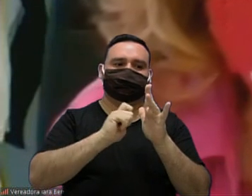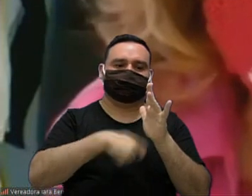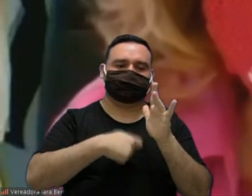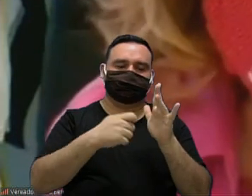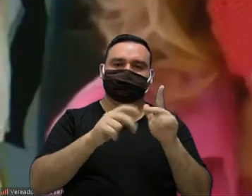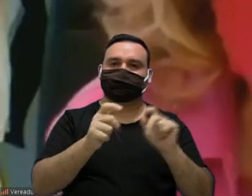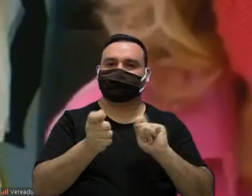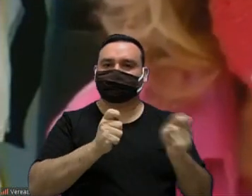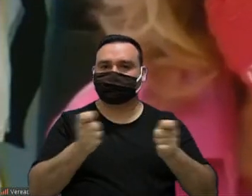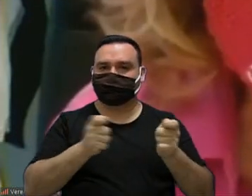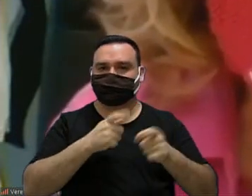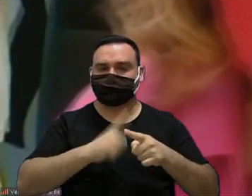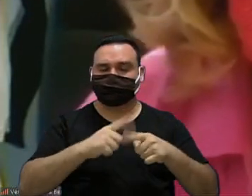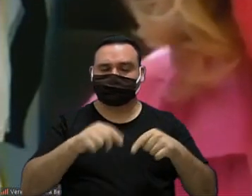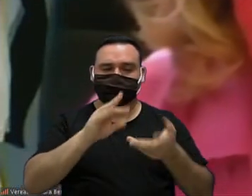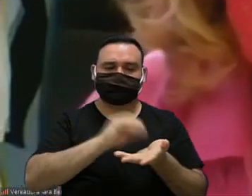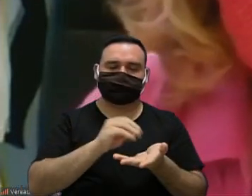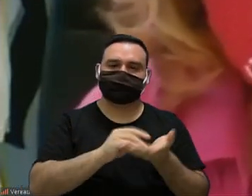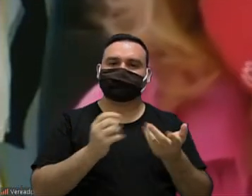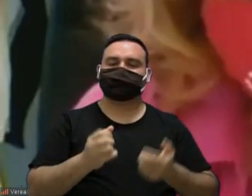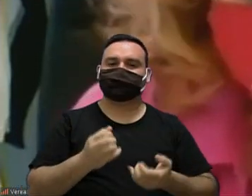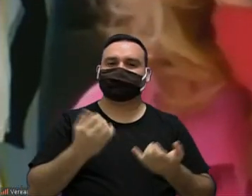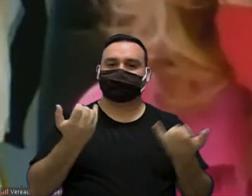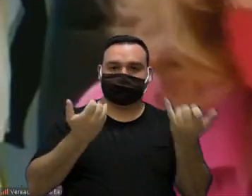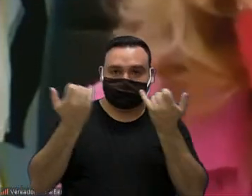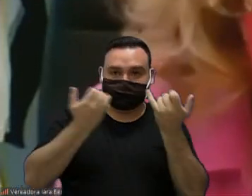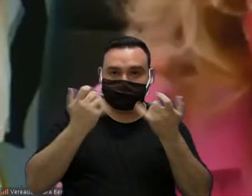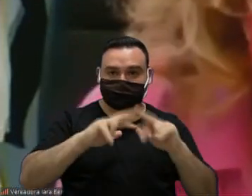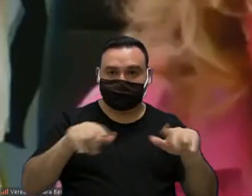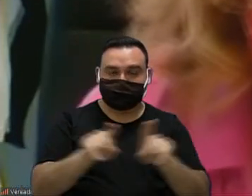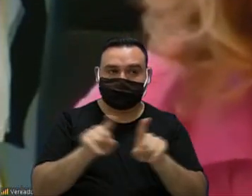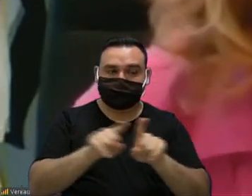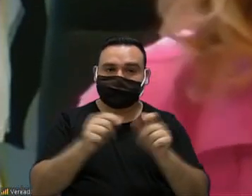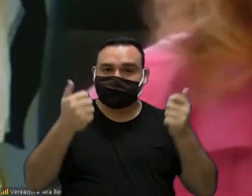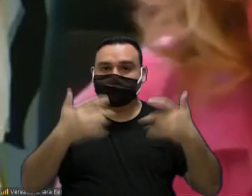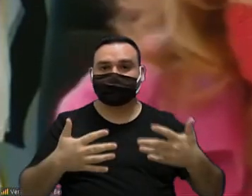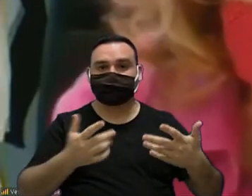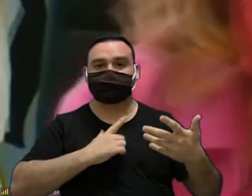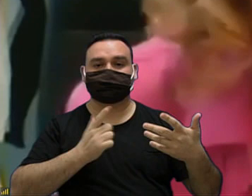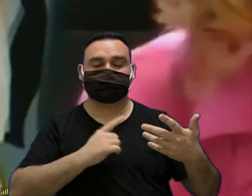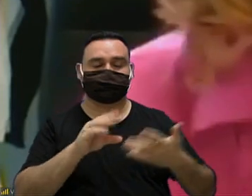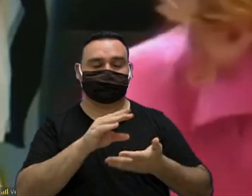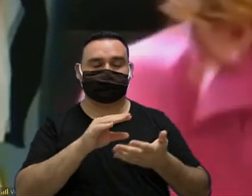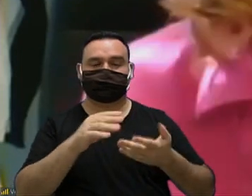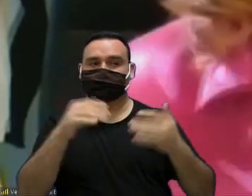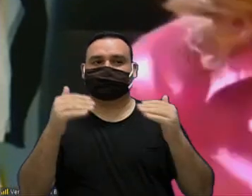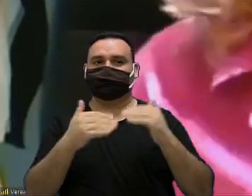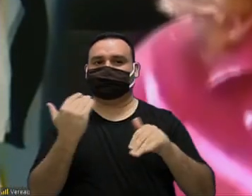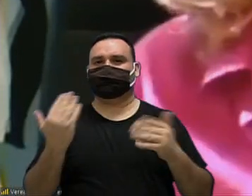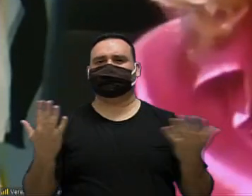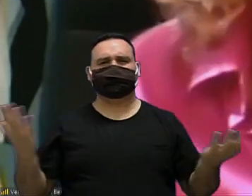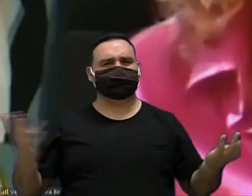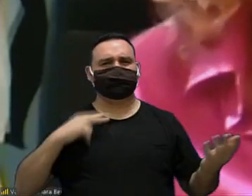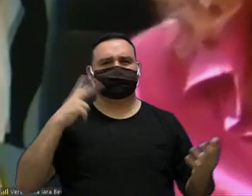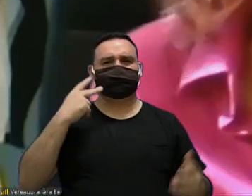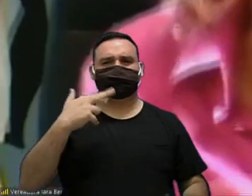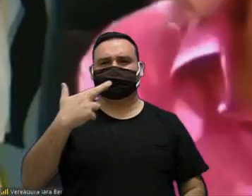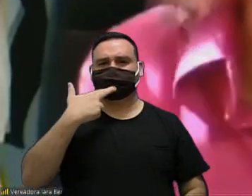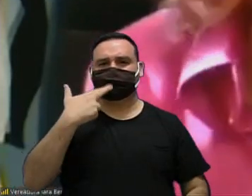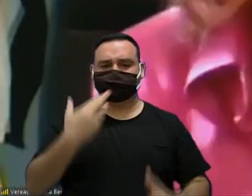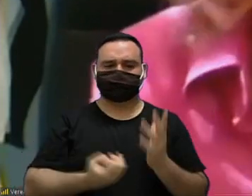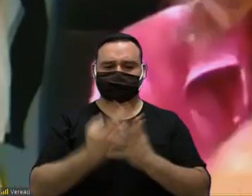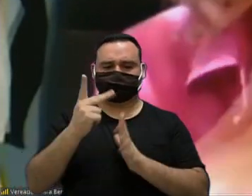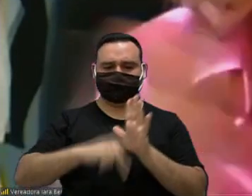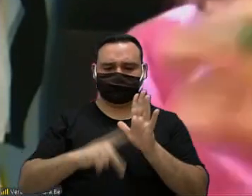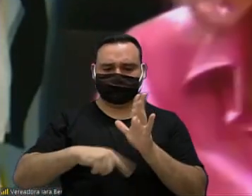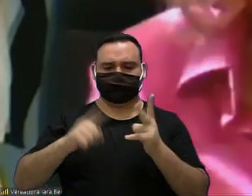propõe por ser ausente de informações que qualifica o projeto mencionado não é possível concordar com o seu procedimento o vereador manga faz o projeto